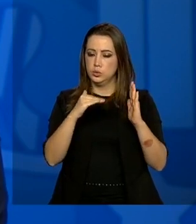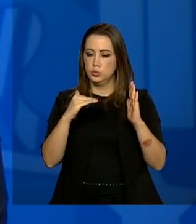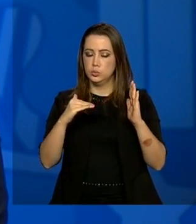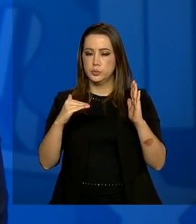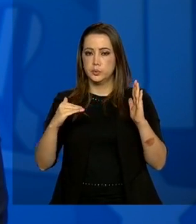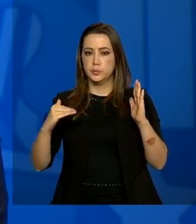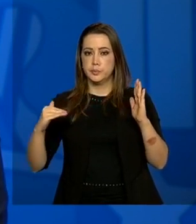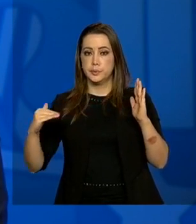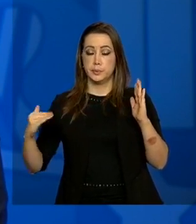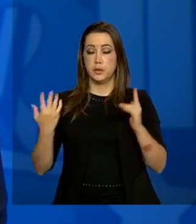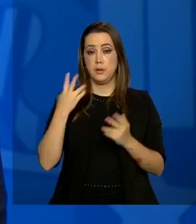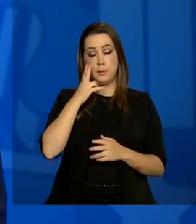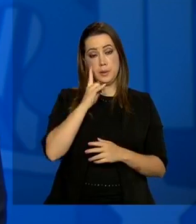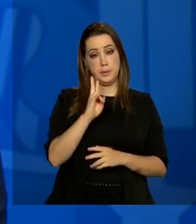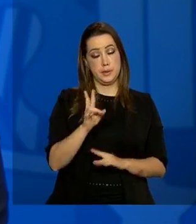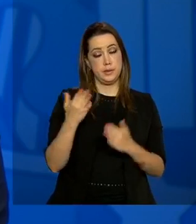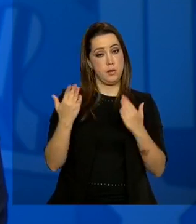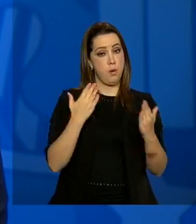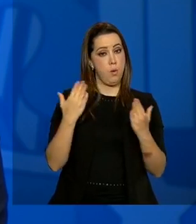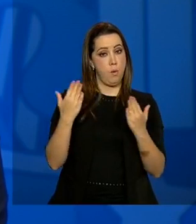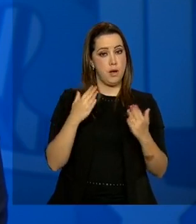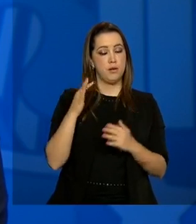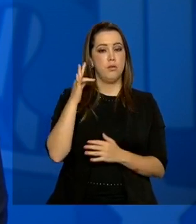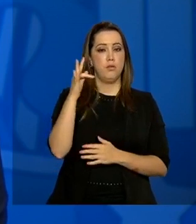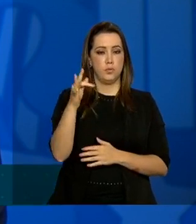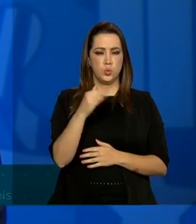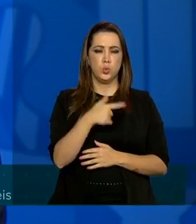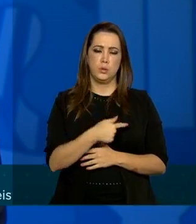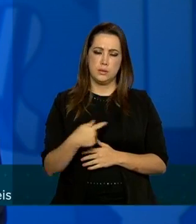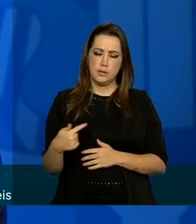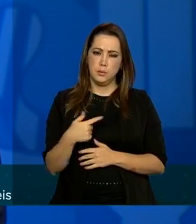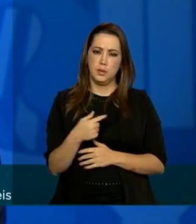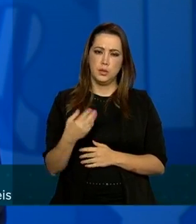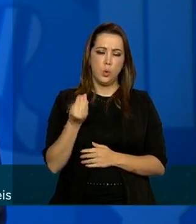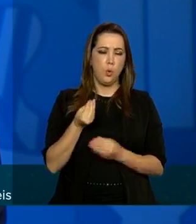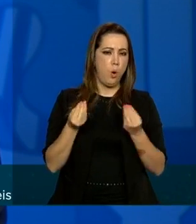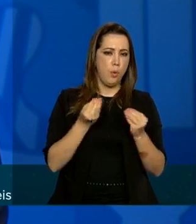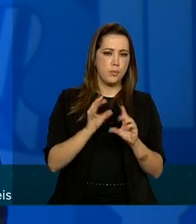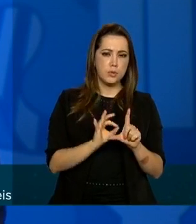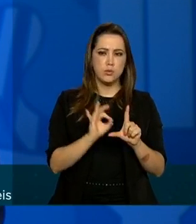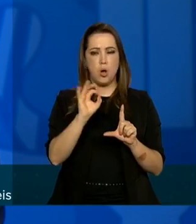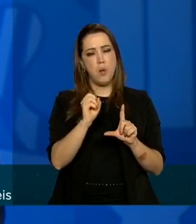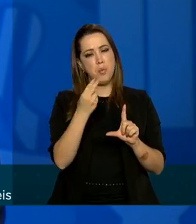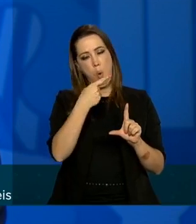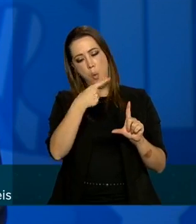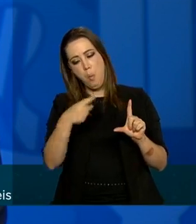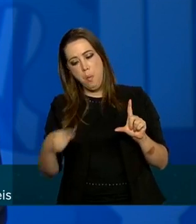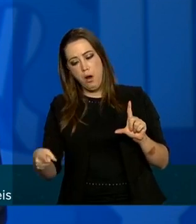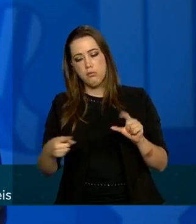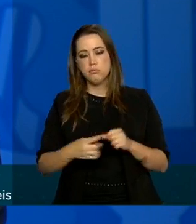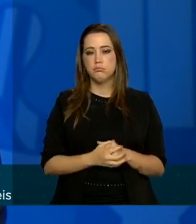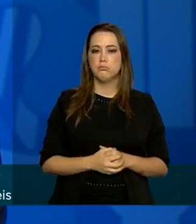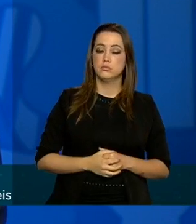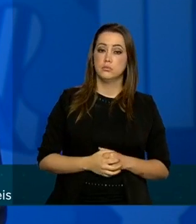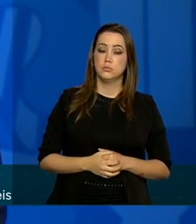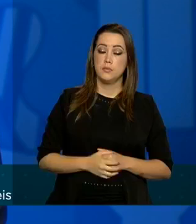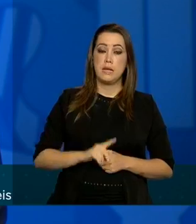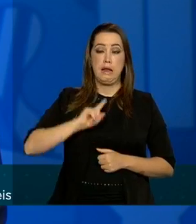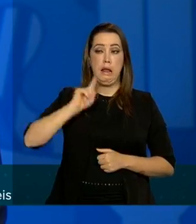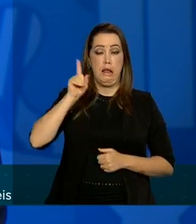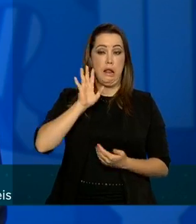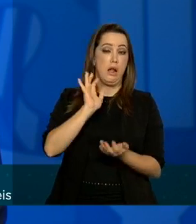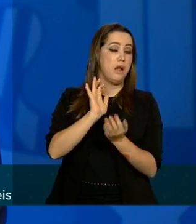também a gente precisa estar avaliando em relação às próximas semanas o comportamento dessa curva. Próximo. Pernambuco,